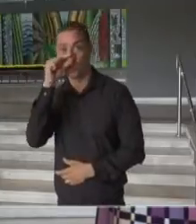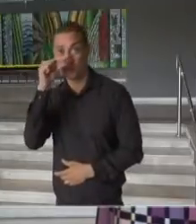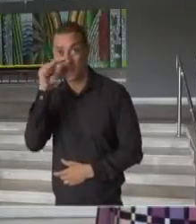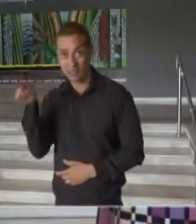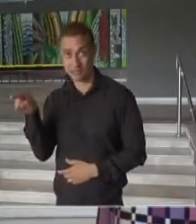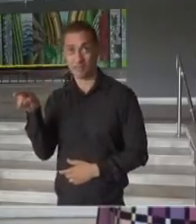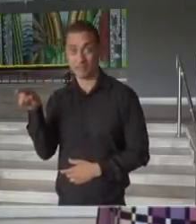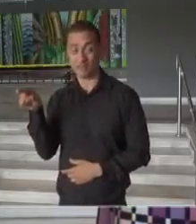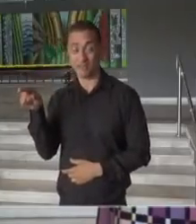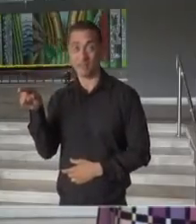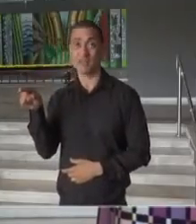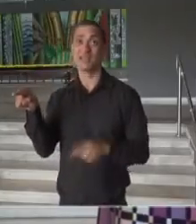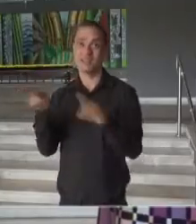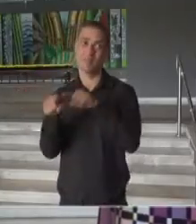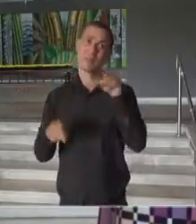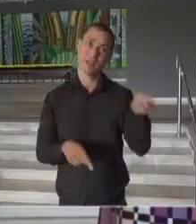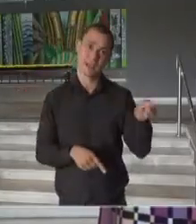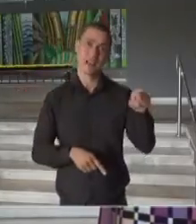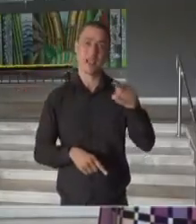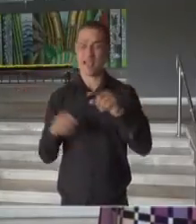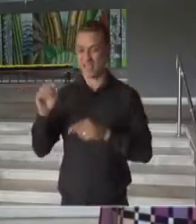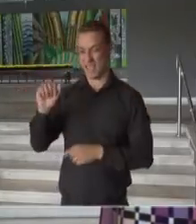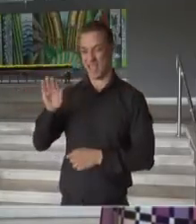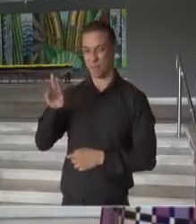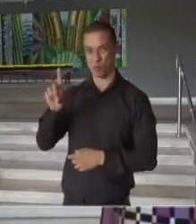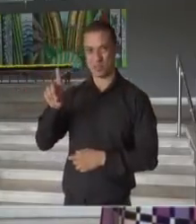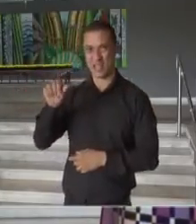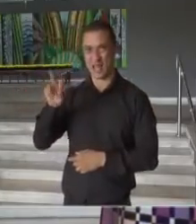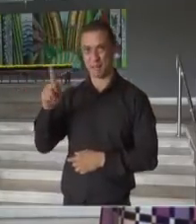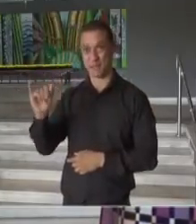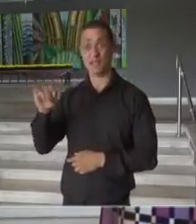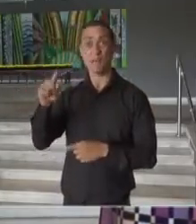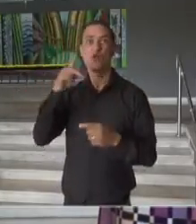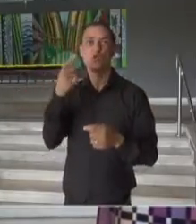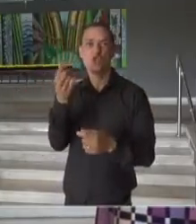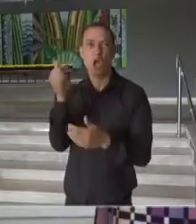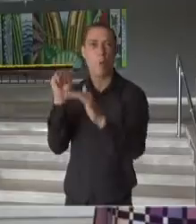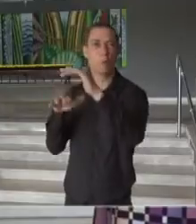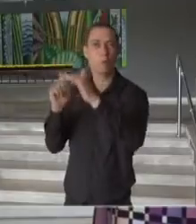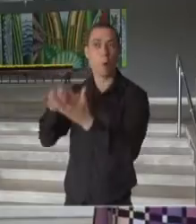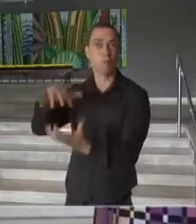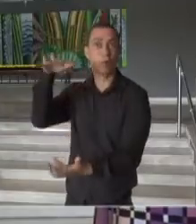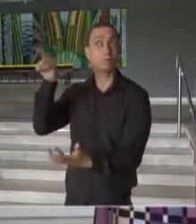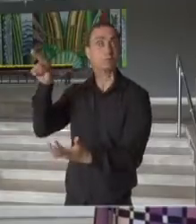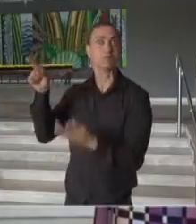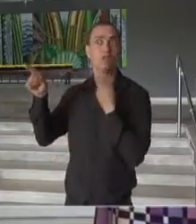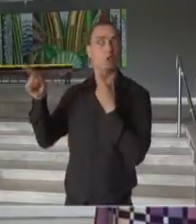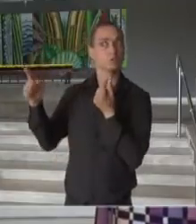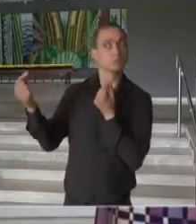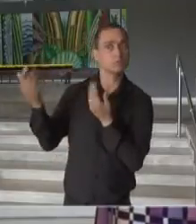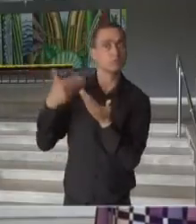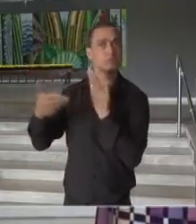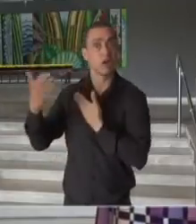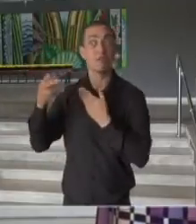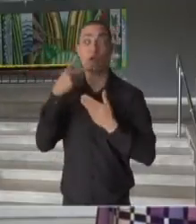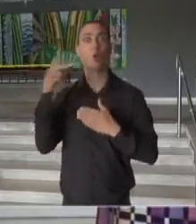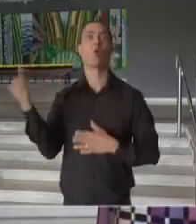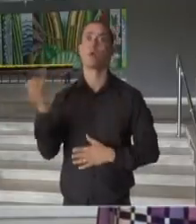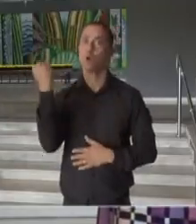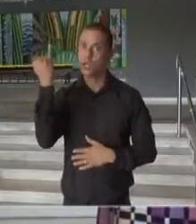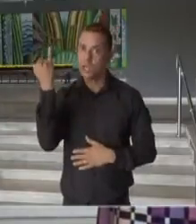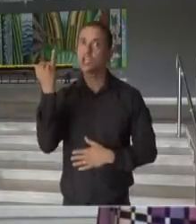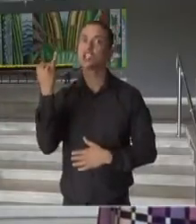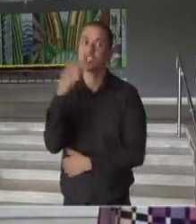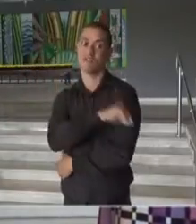Médio, em Dubai, e também em Abu Dhabi, inclusive dos fundos soberanos com os quais nos reunimos, a questão da vacinação foi destacada,